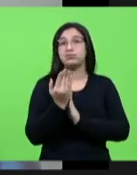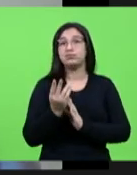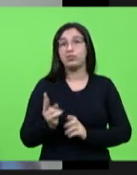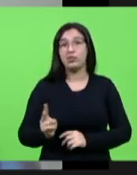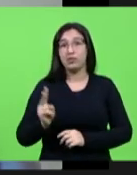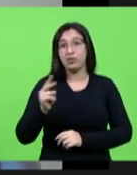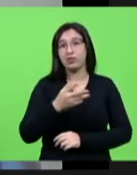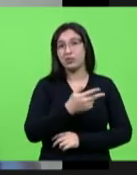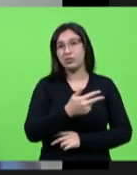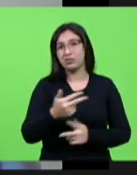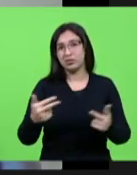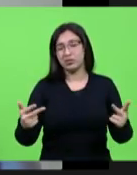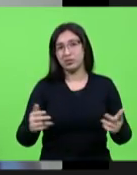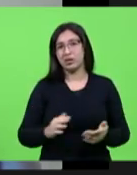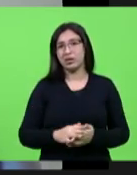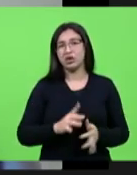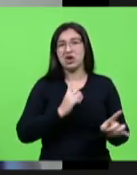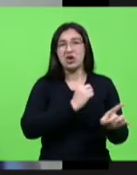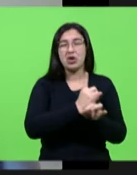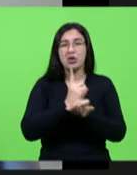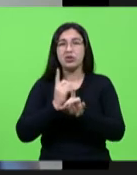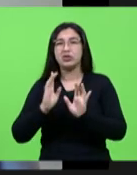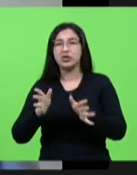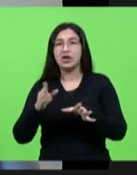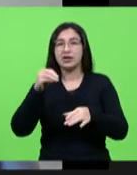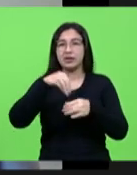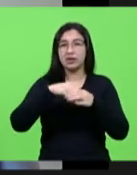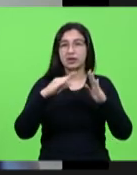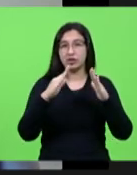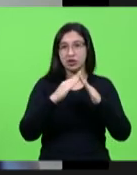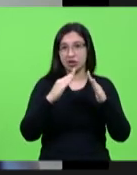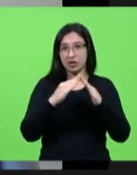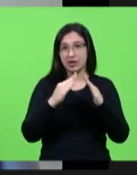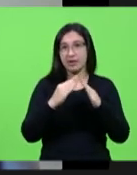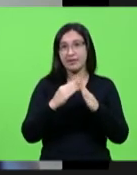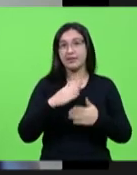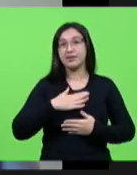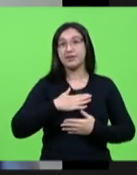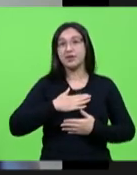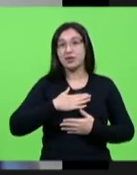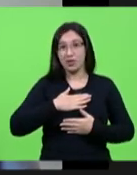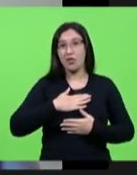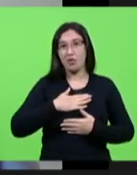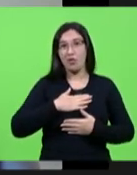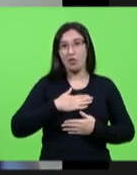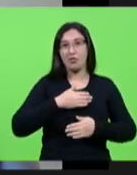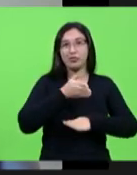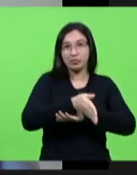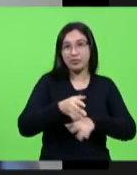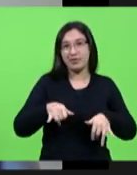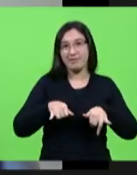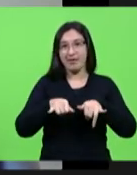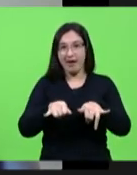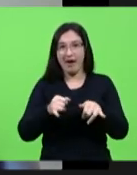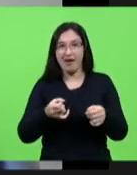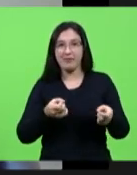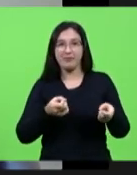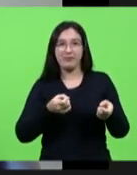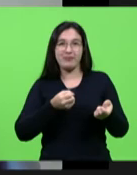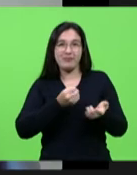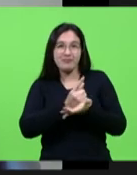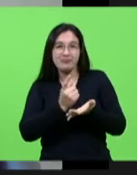eu comprava sempre porque em casa eu gosto de fazer compra eu gosto de ir no supermercado então eu